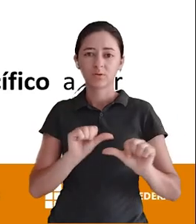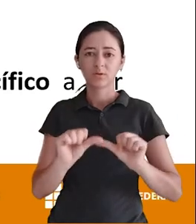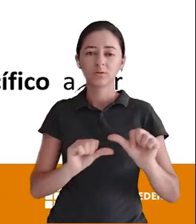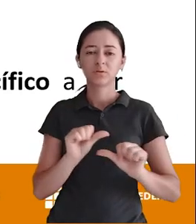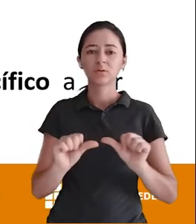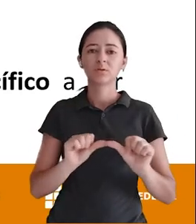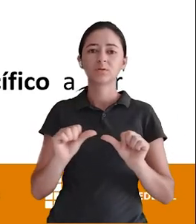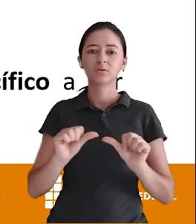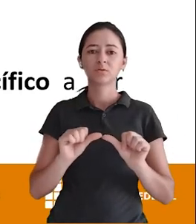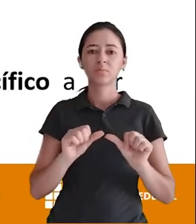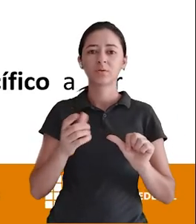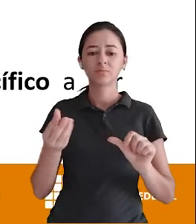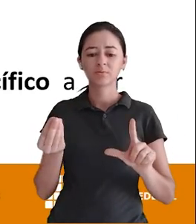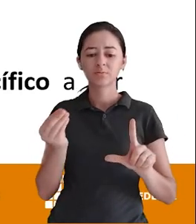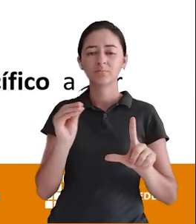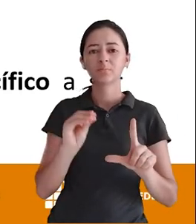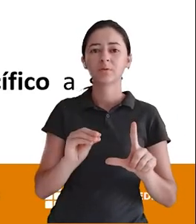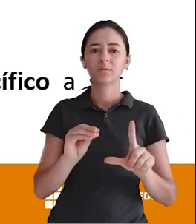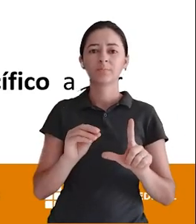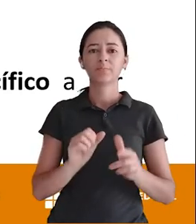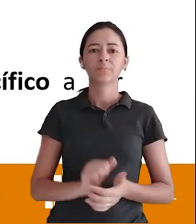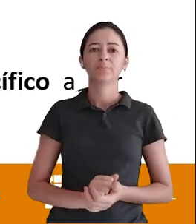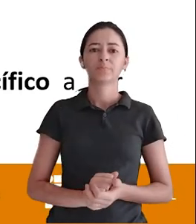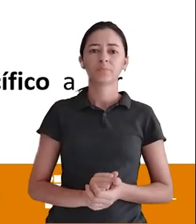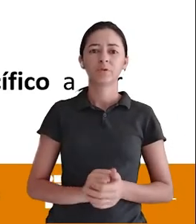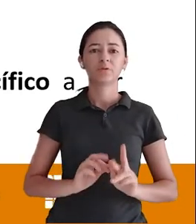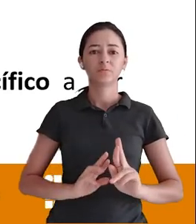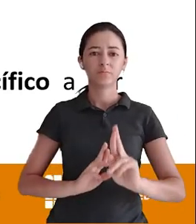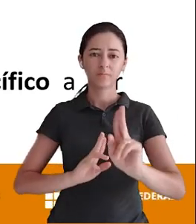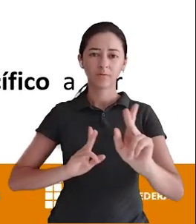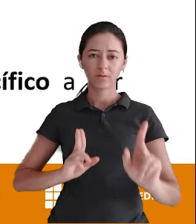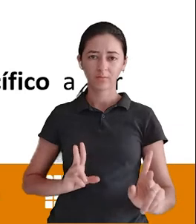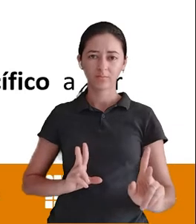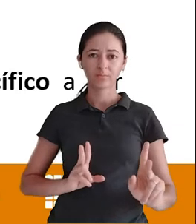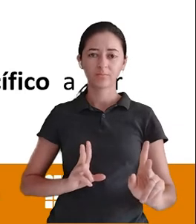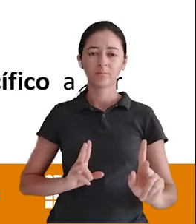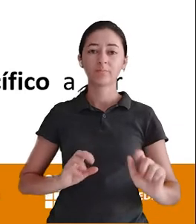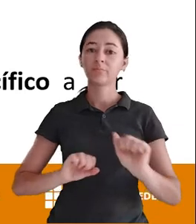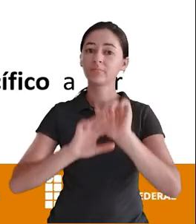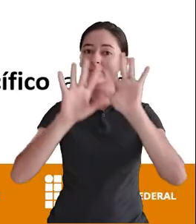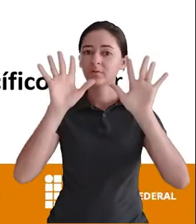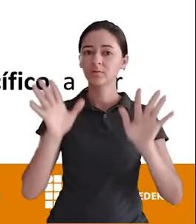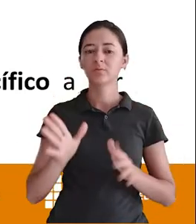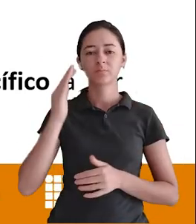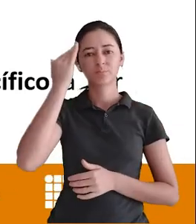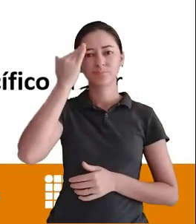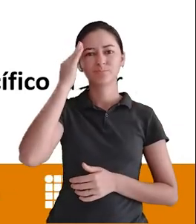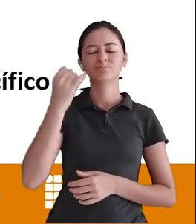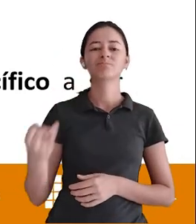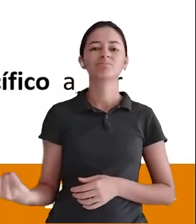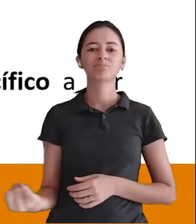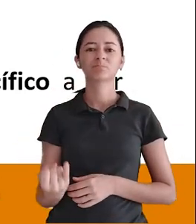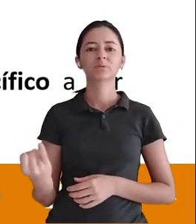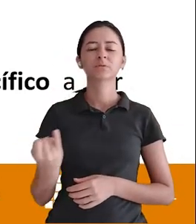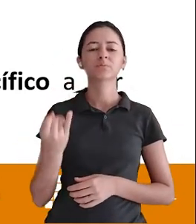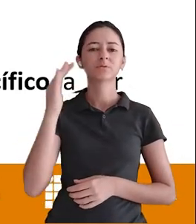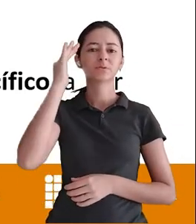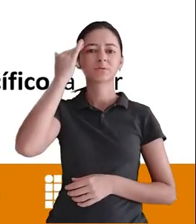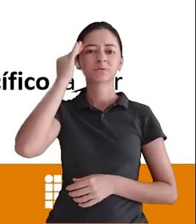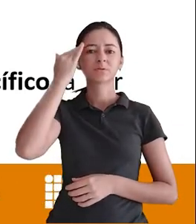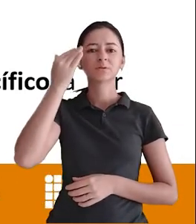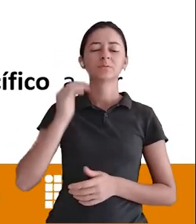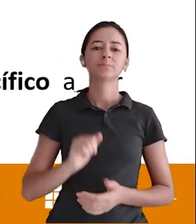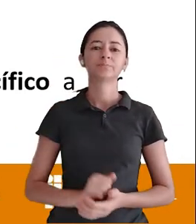E apagar aquele atributo Na hora da criação da tabela Está claro isso, pessoal? É muito importante vocês entenderem isso